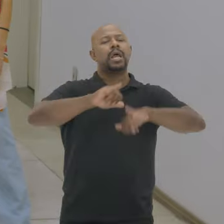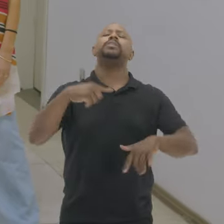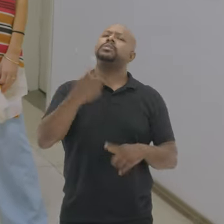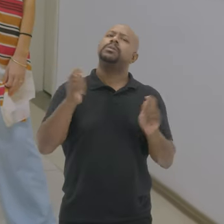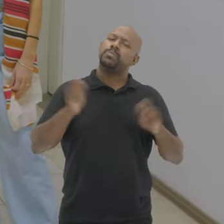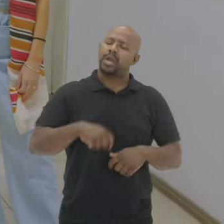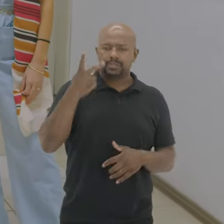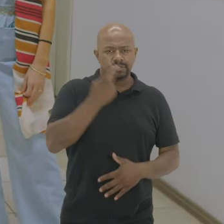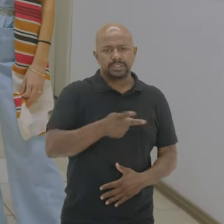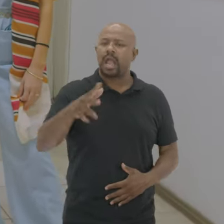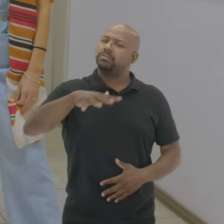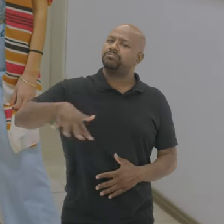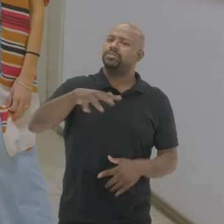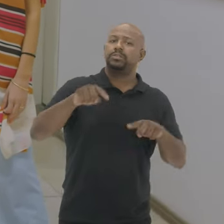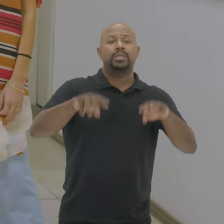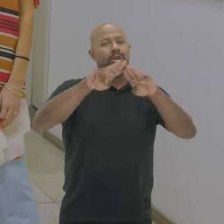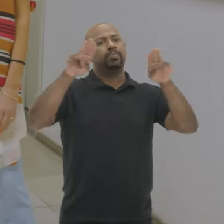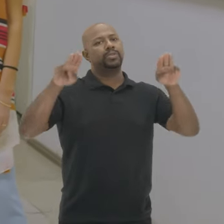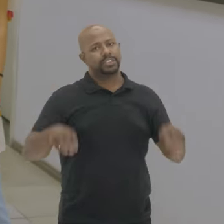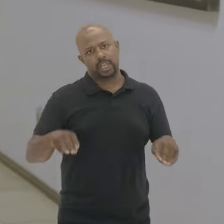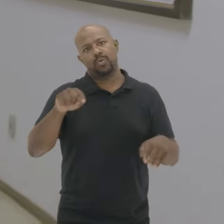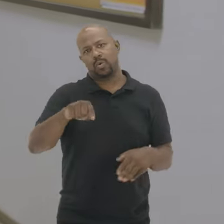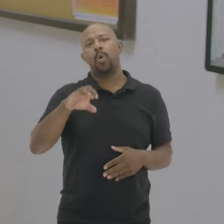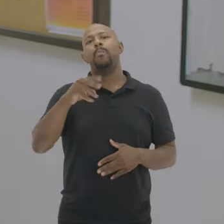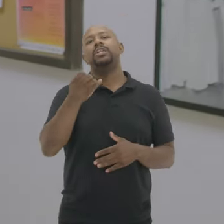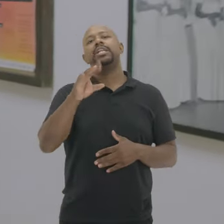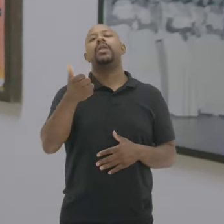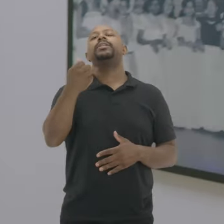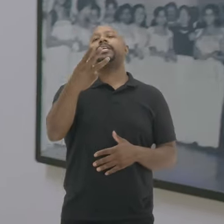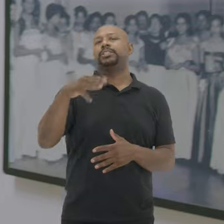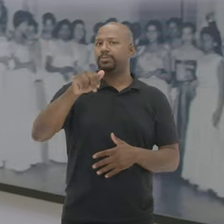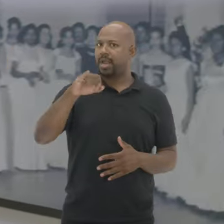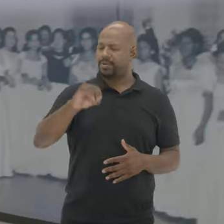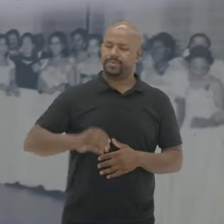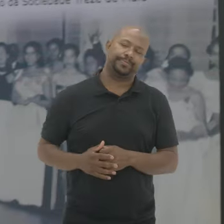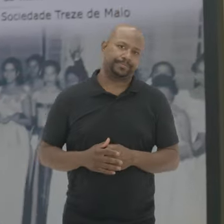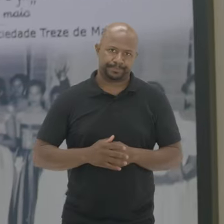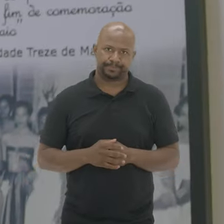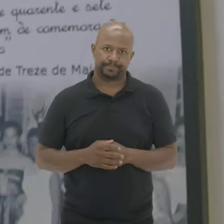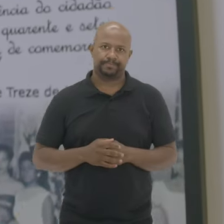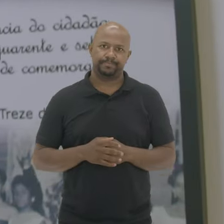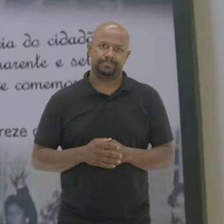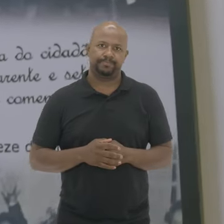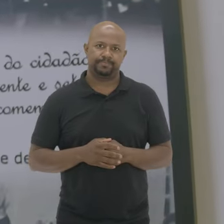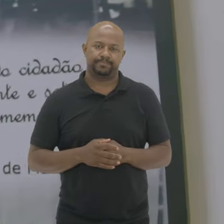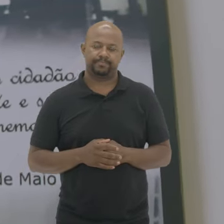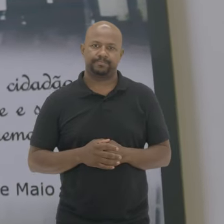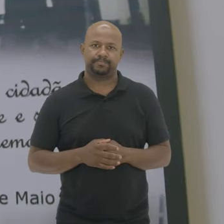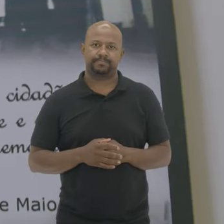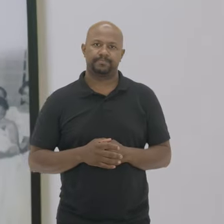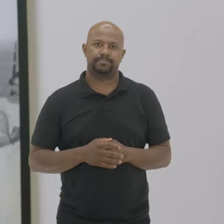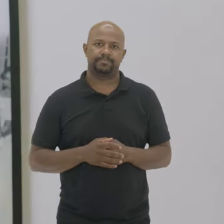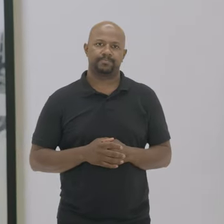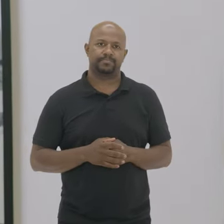contada E que a gente pode visitar Através desse espaço Que é hoje O Museu Comunitário 13 de Maio Quadro com duas fotos Antigas de pessoas